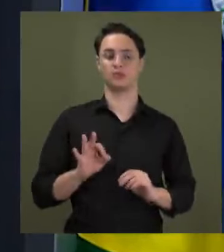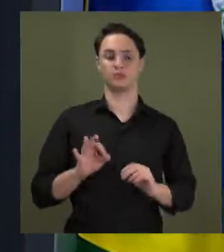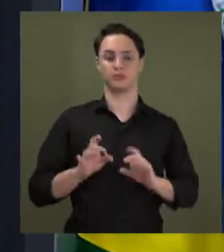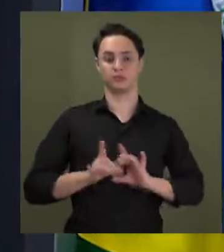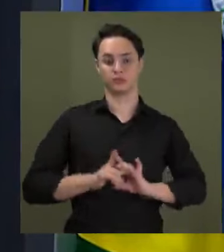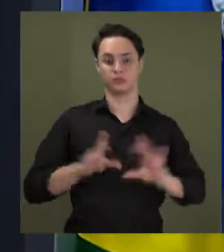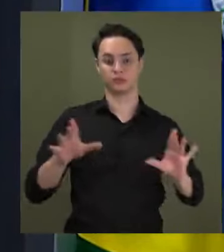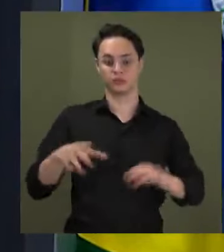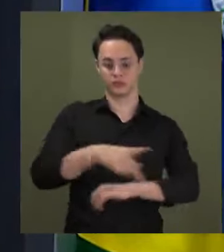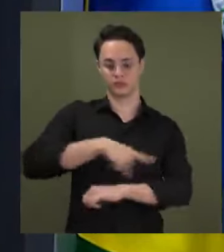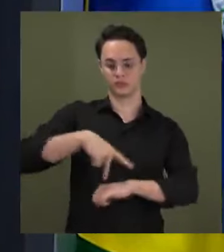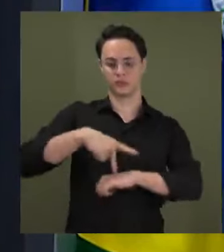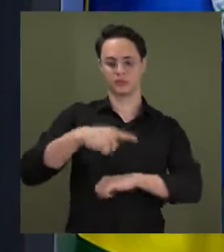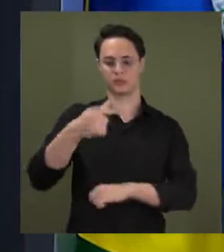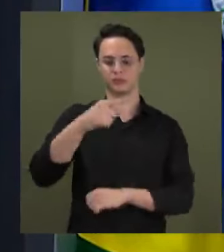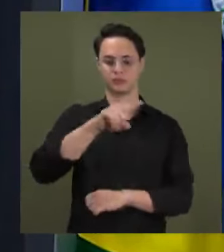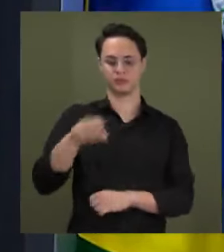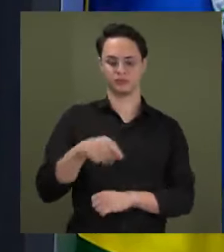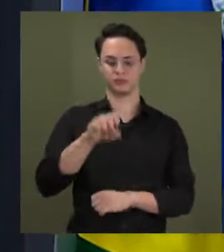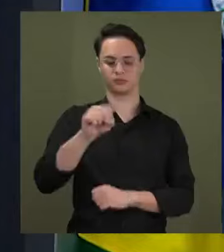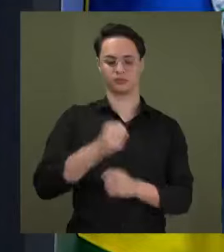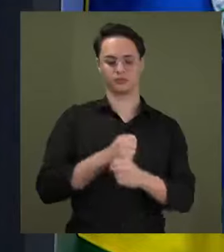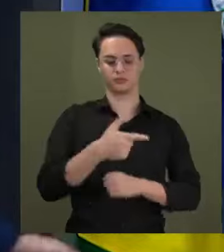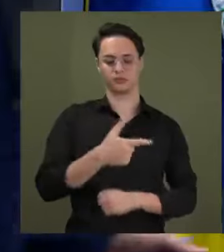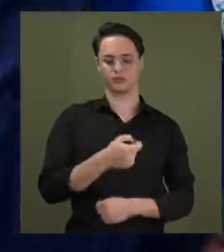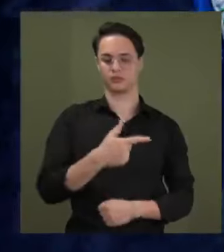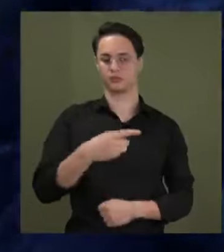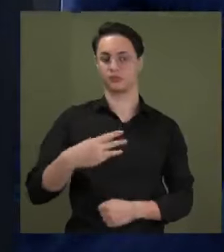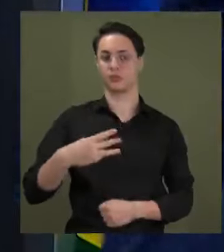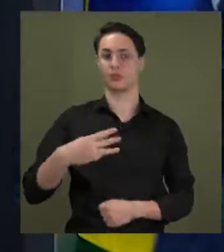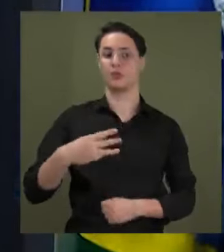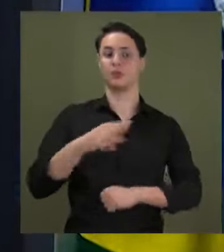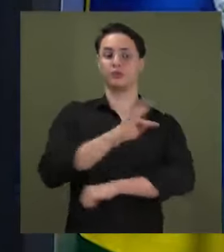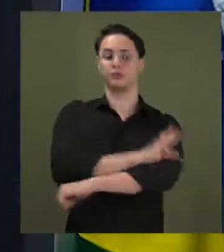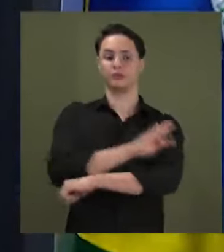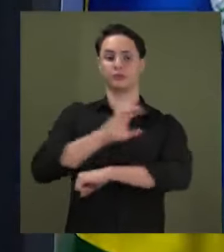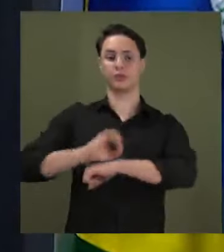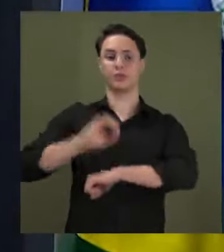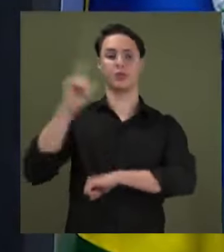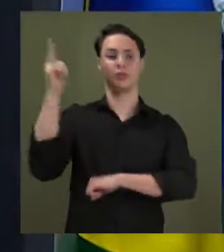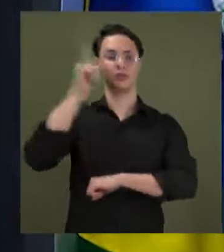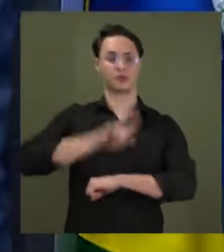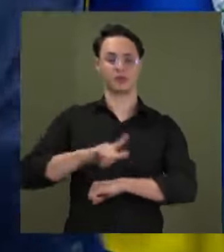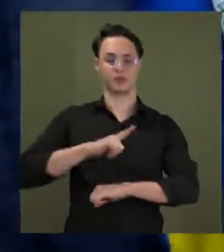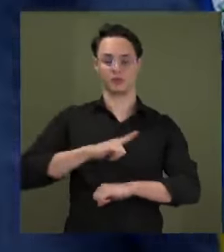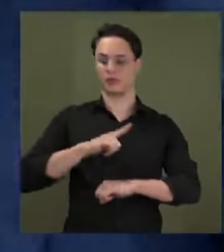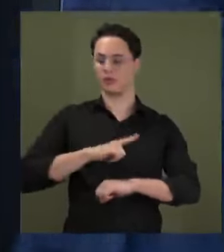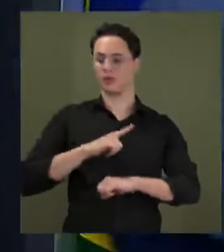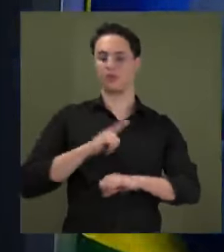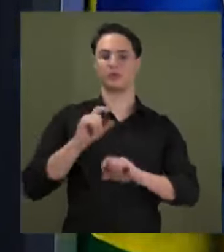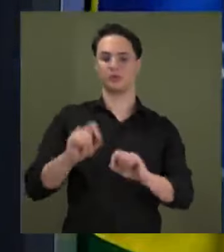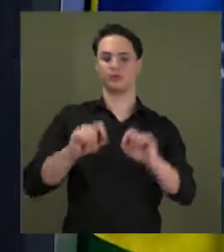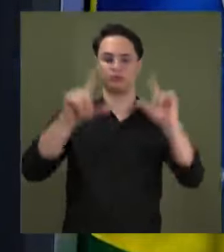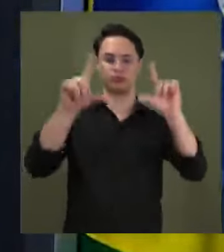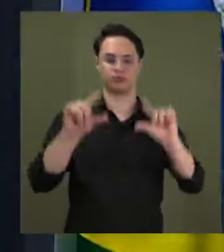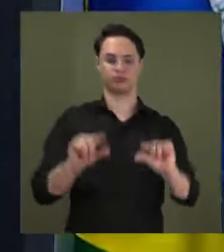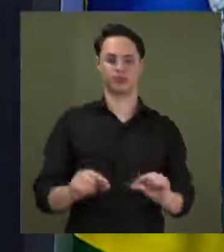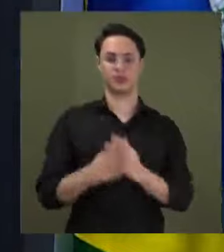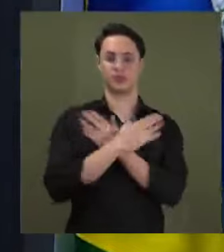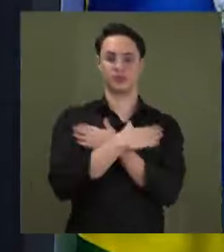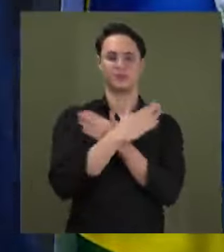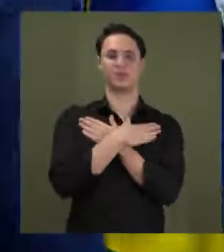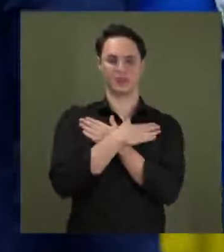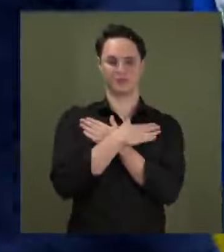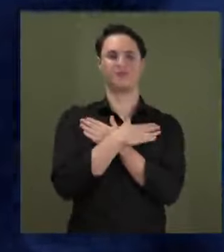de 7,8, em 2023, o Tocantins conseguiu ter a maior redução da taxa de desemprego